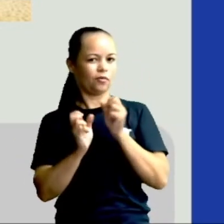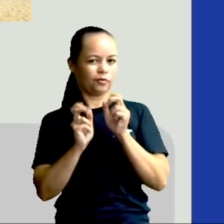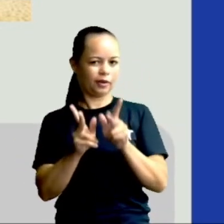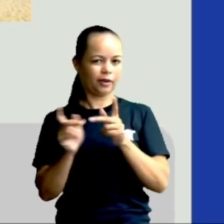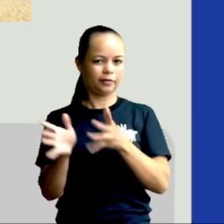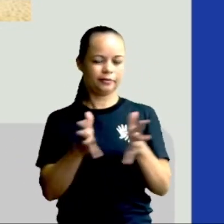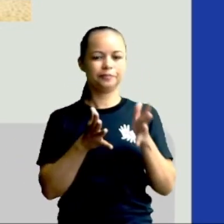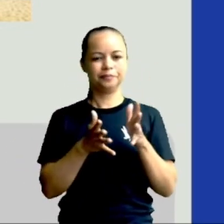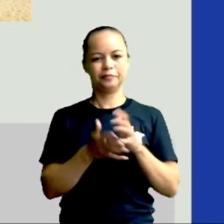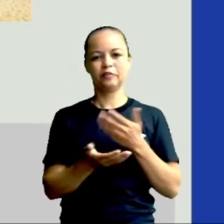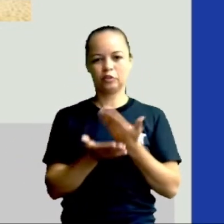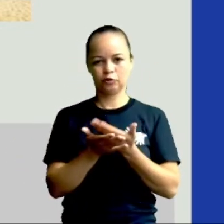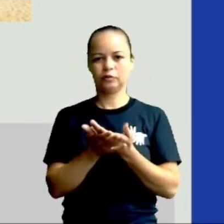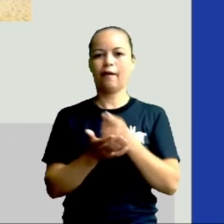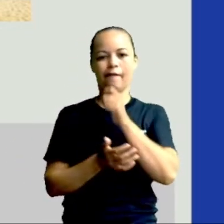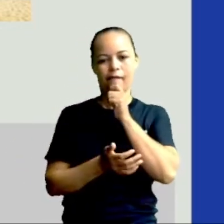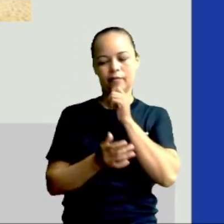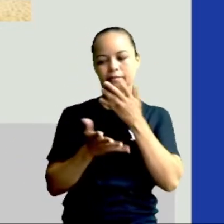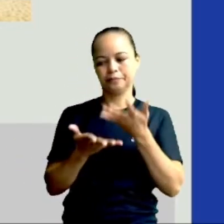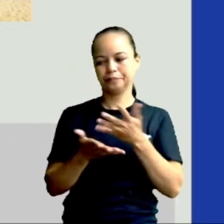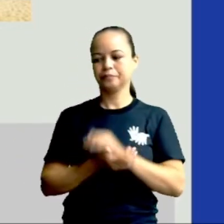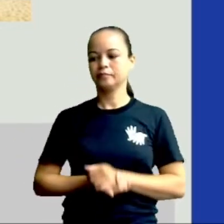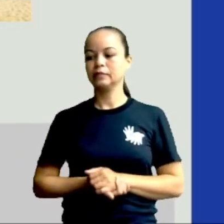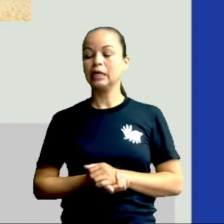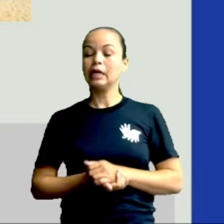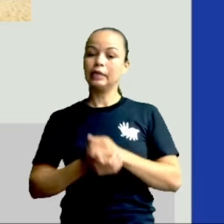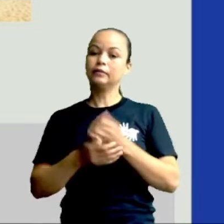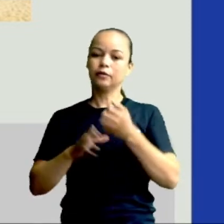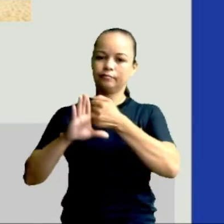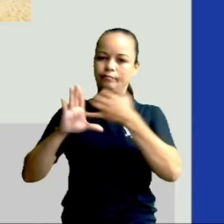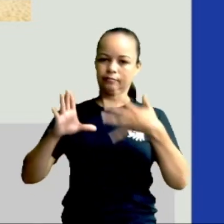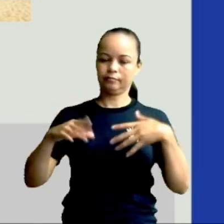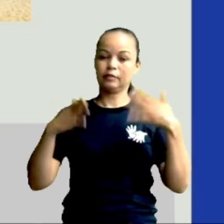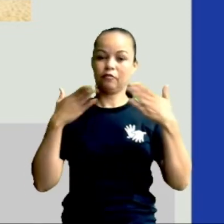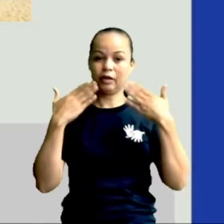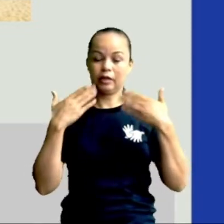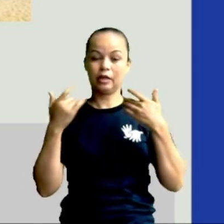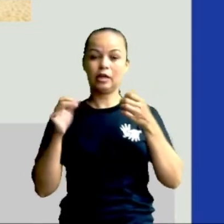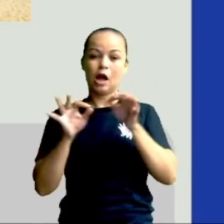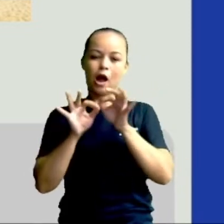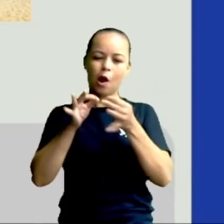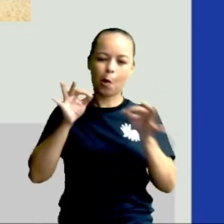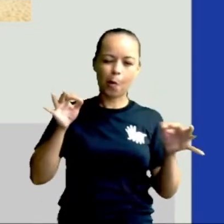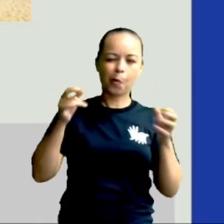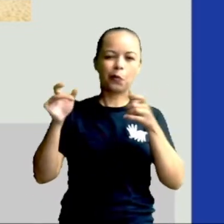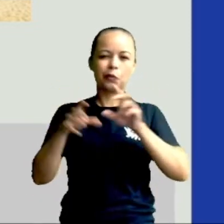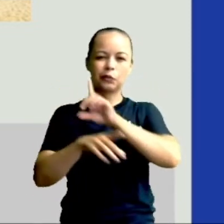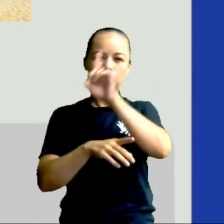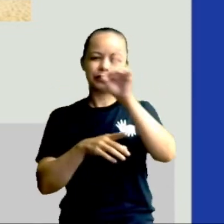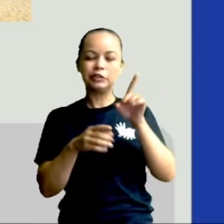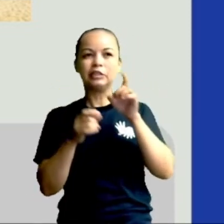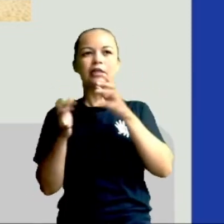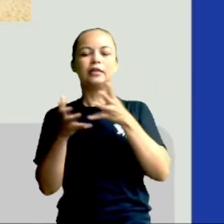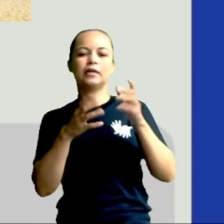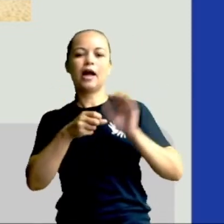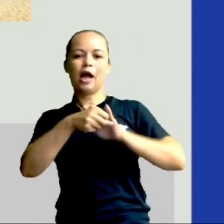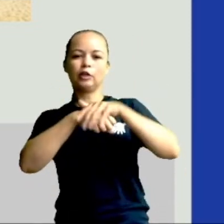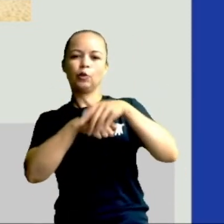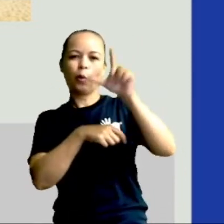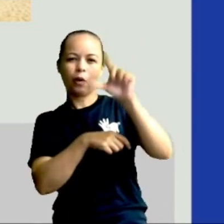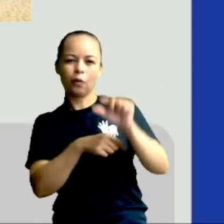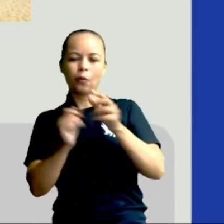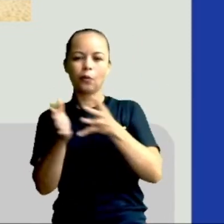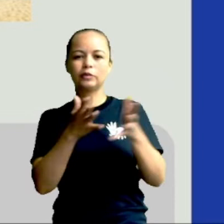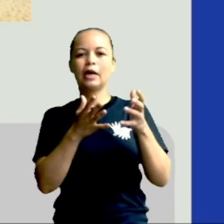Um dia a gente vai dar uma aula sobre isso aí também. Então, as características do verão são essas. Dias longos, noites curtas, muito calor. A gente